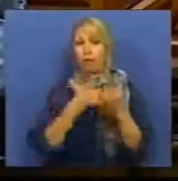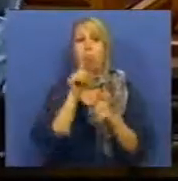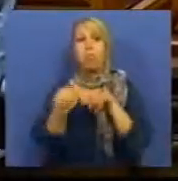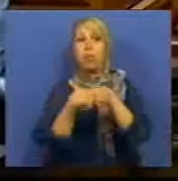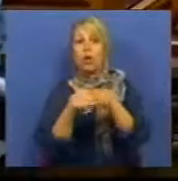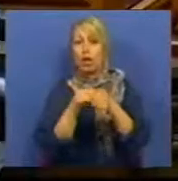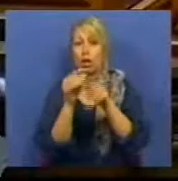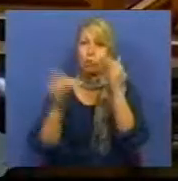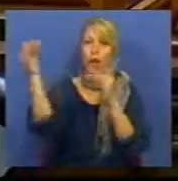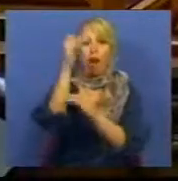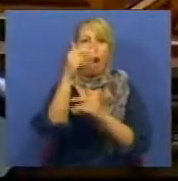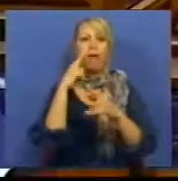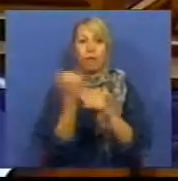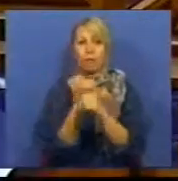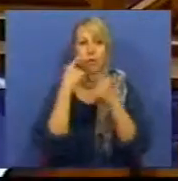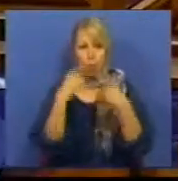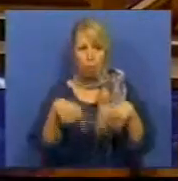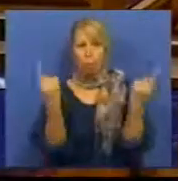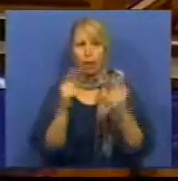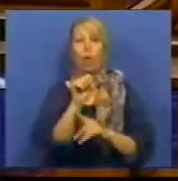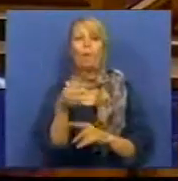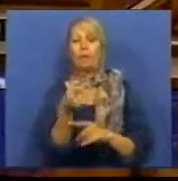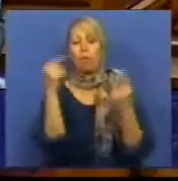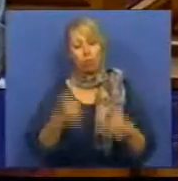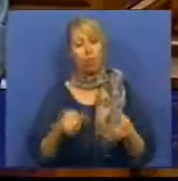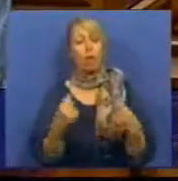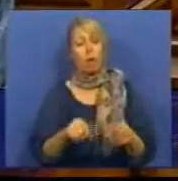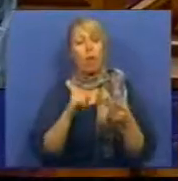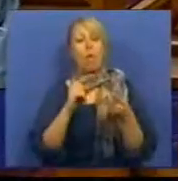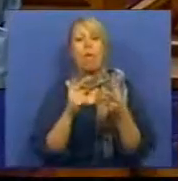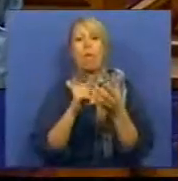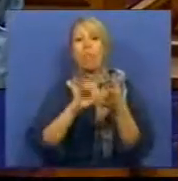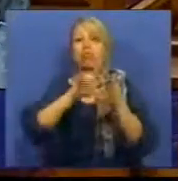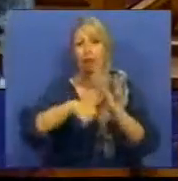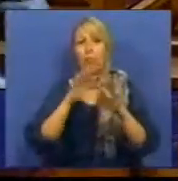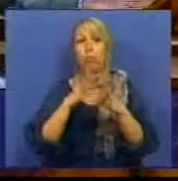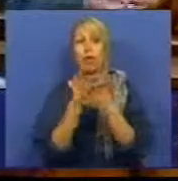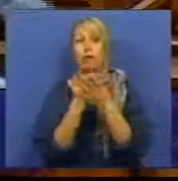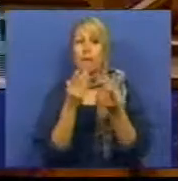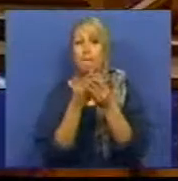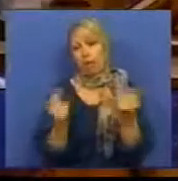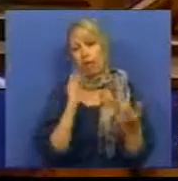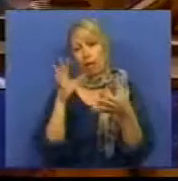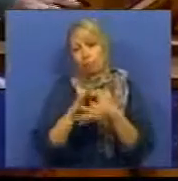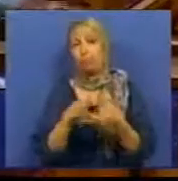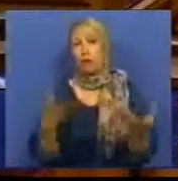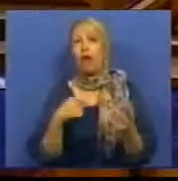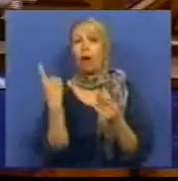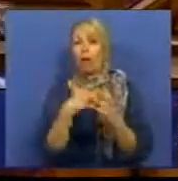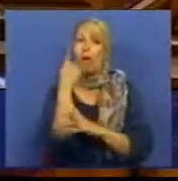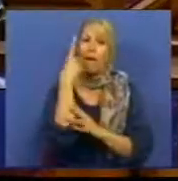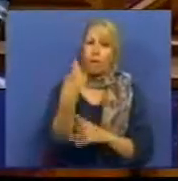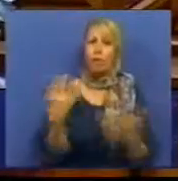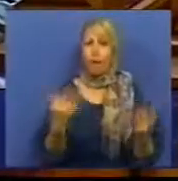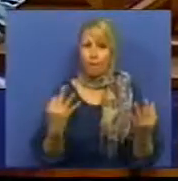públicos. O Partido Socialista tem também um projeto sobre esta matéria, que nós registramos e concordamos